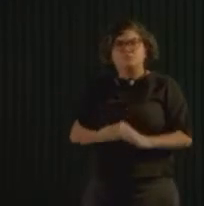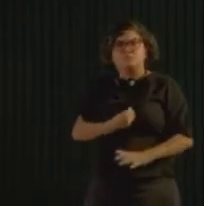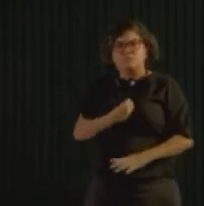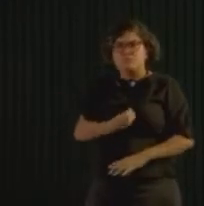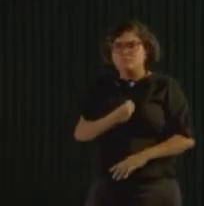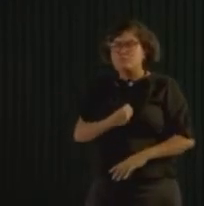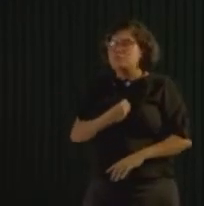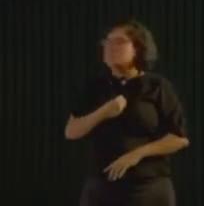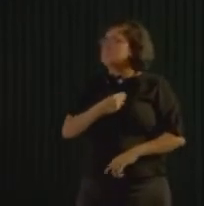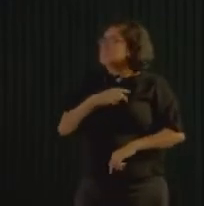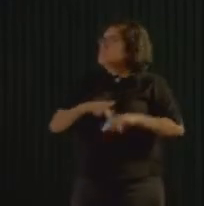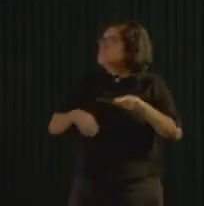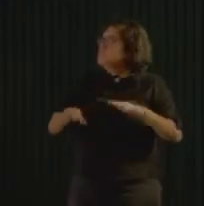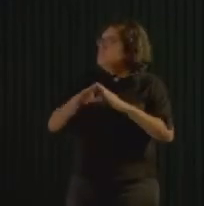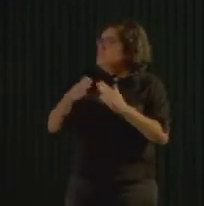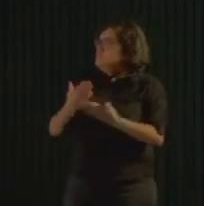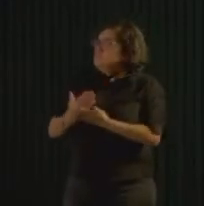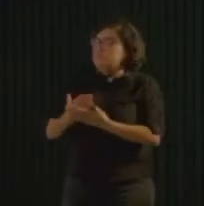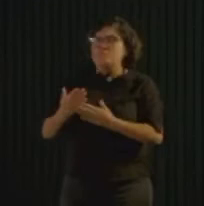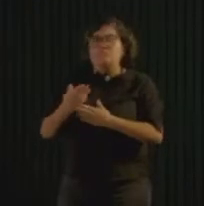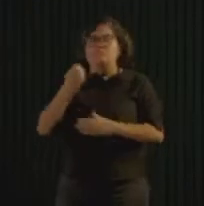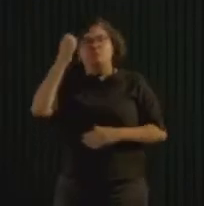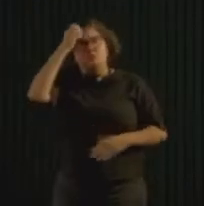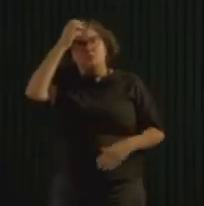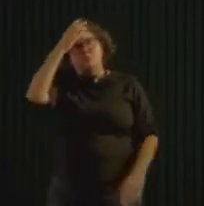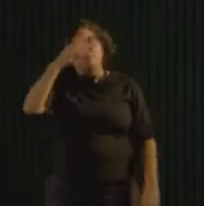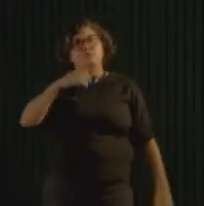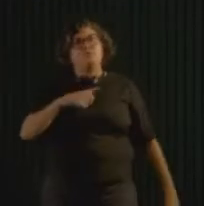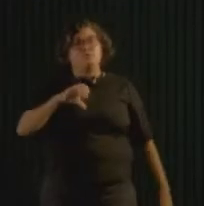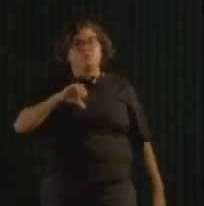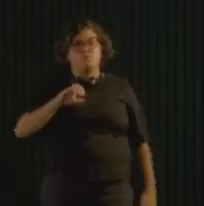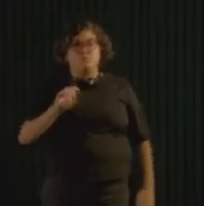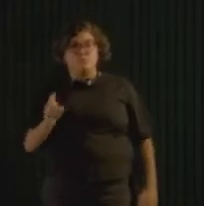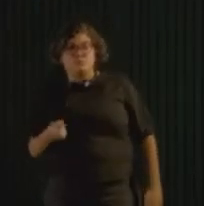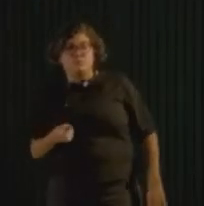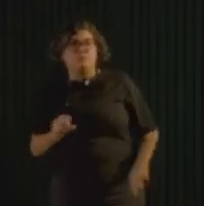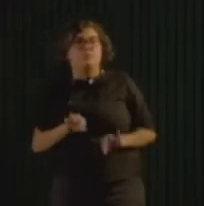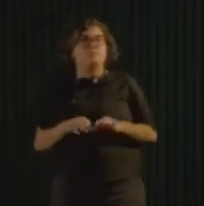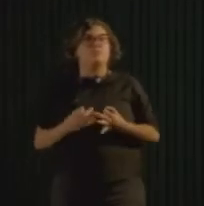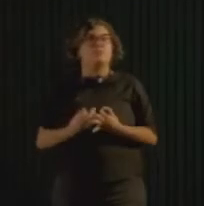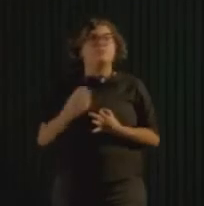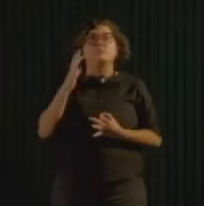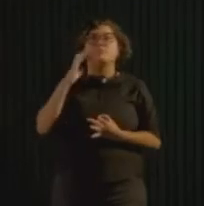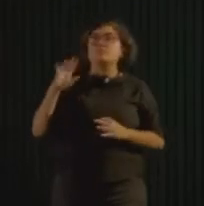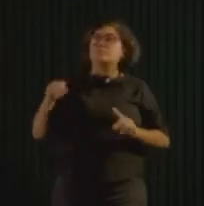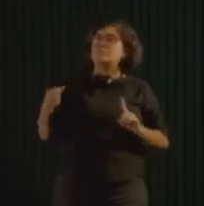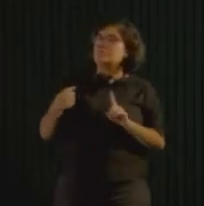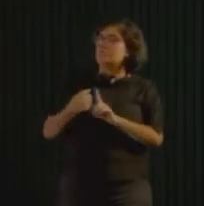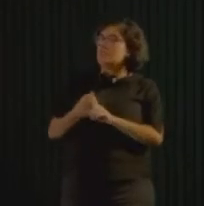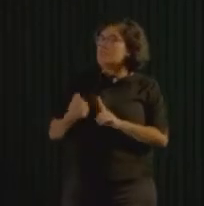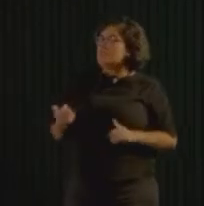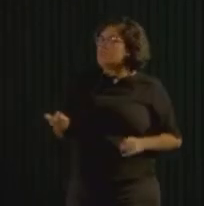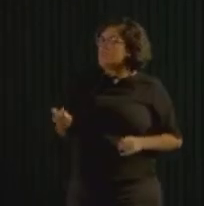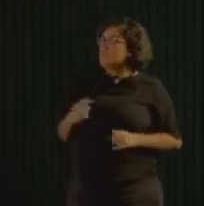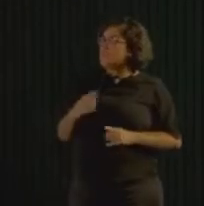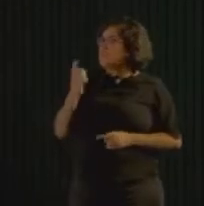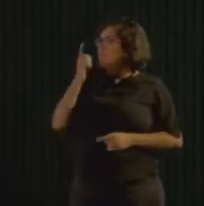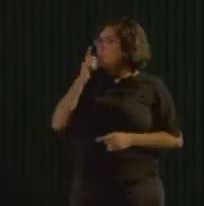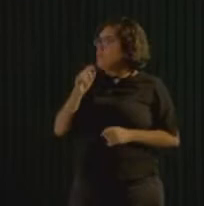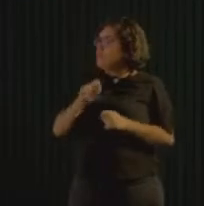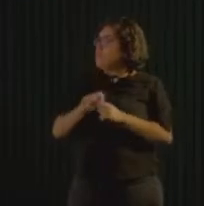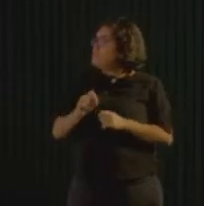300 escolas municipais são 90 mil famílias. Então imagine o impacto que uma solução que ela gradativamente sendo